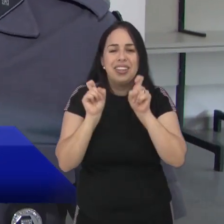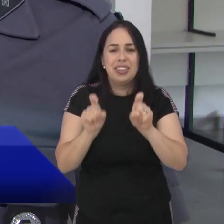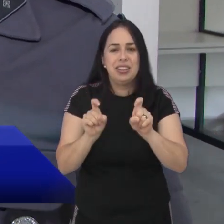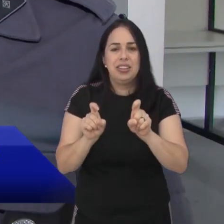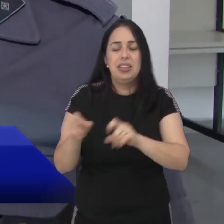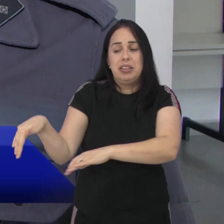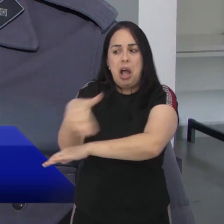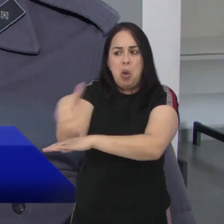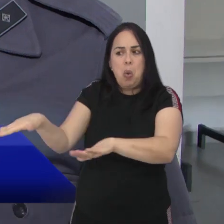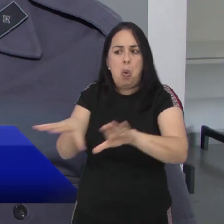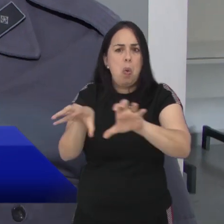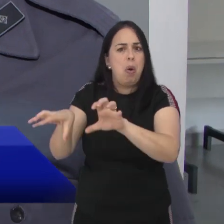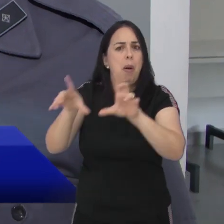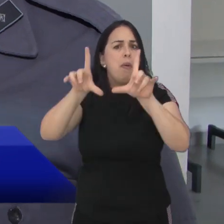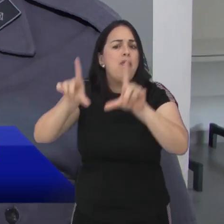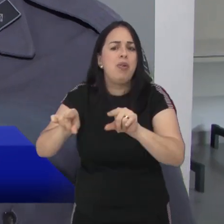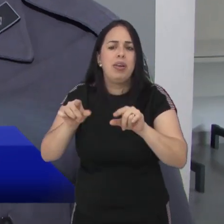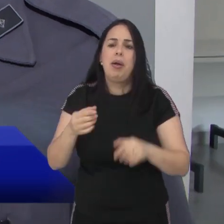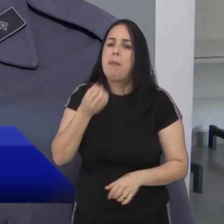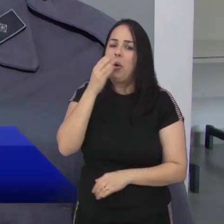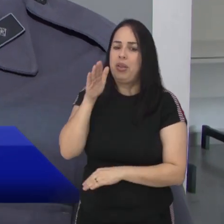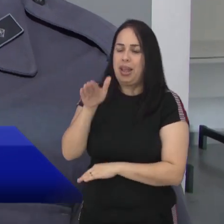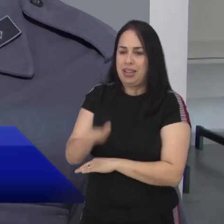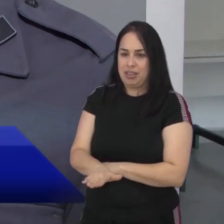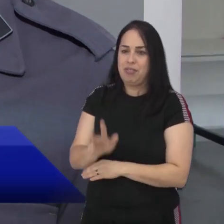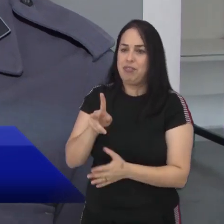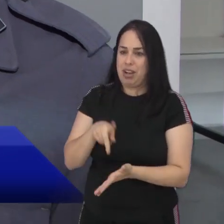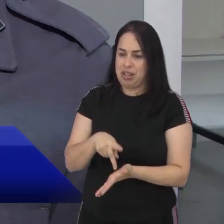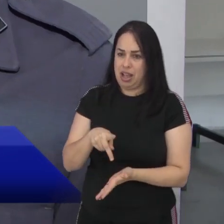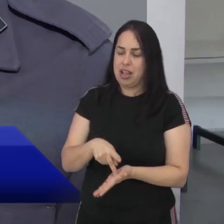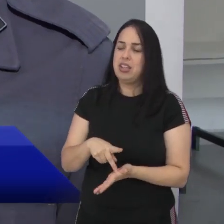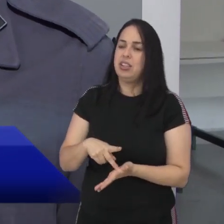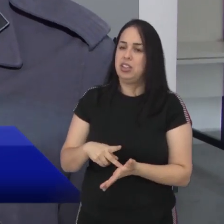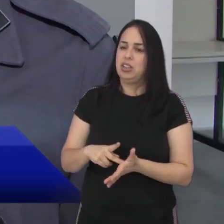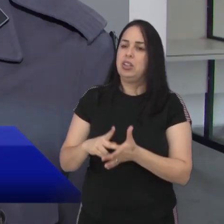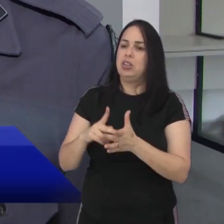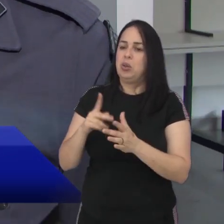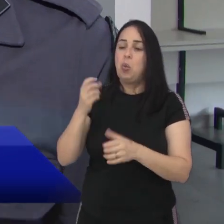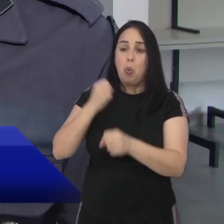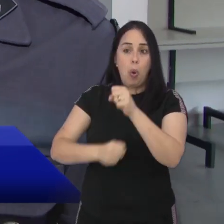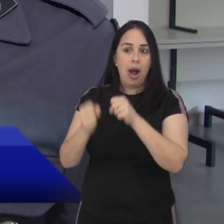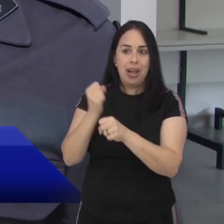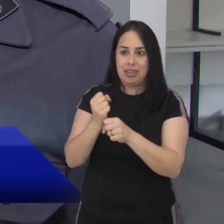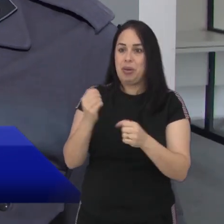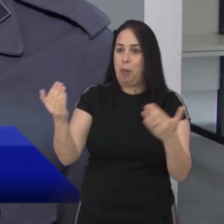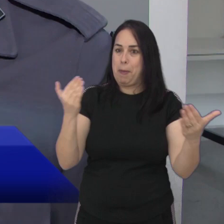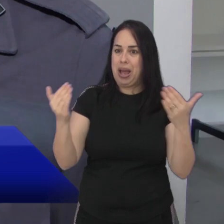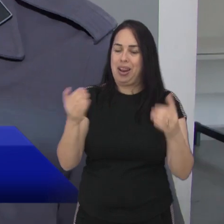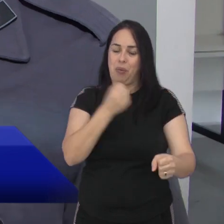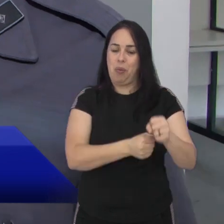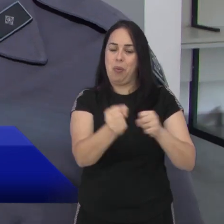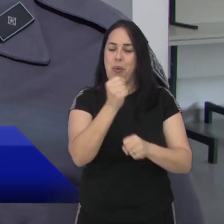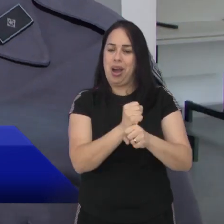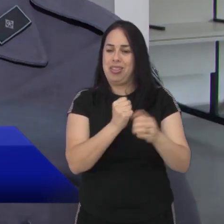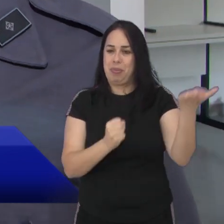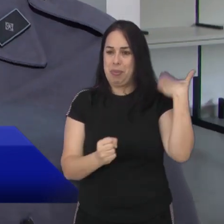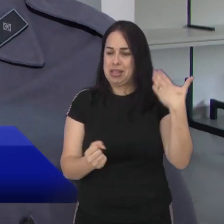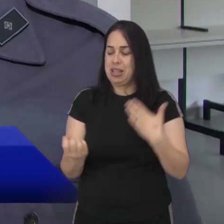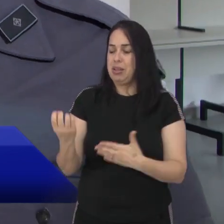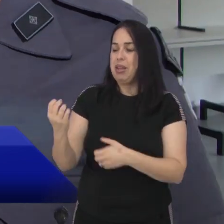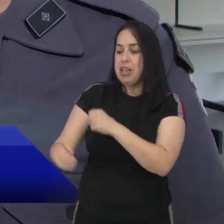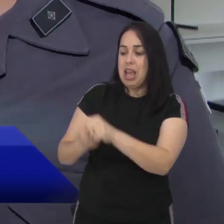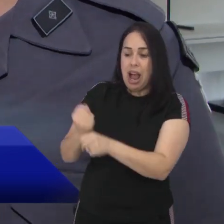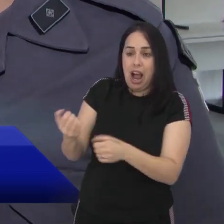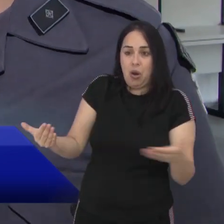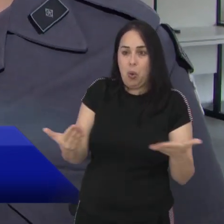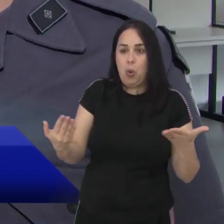chamados de fluxo na nossa cidade? Boa tarde. Realmente nós tivemos uma queda do ano passado para esse, tinha aproximadamente 40